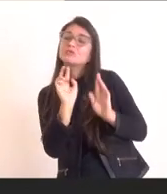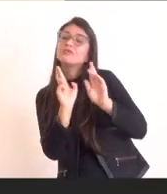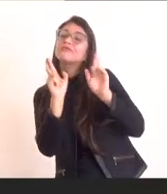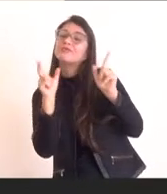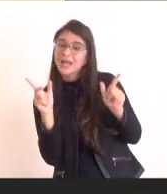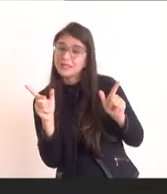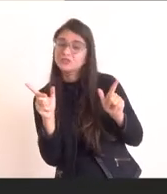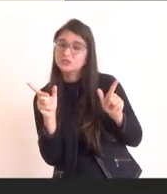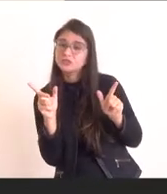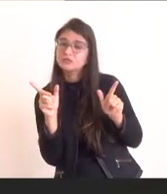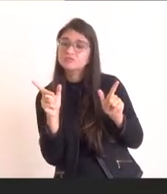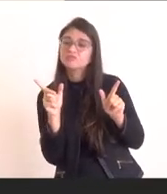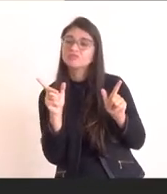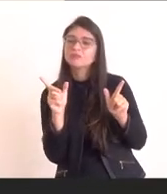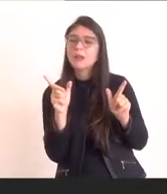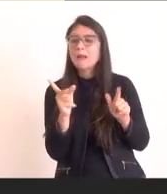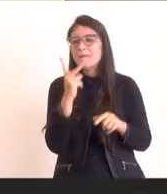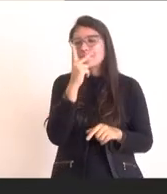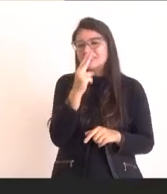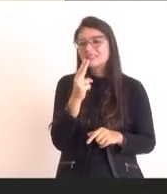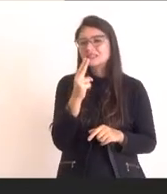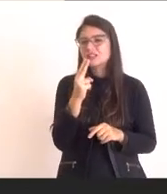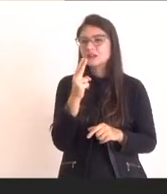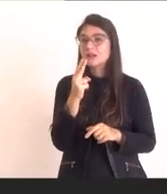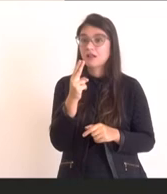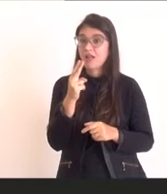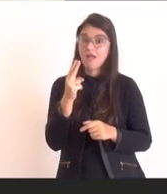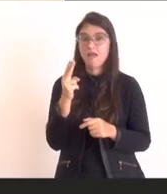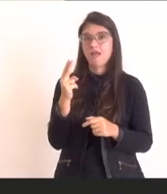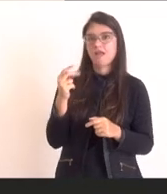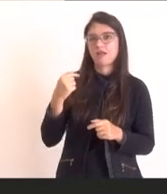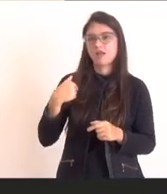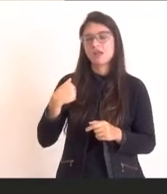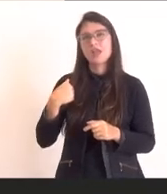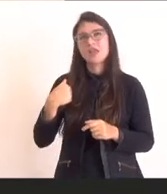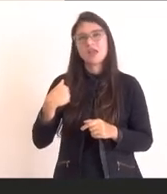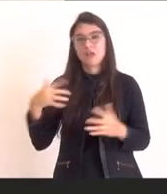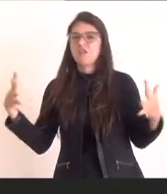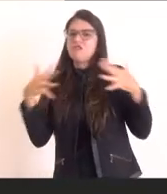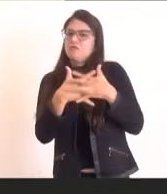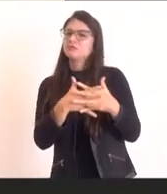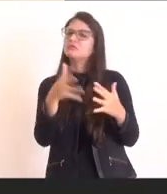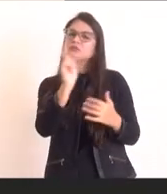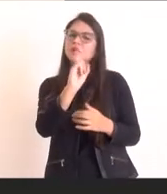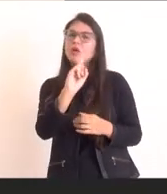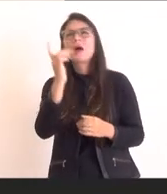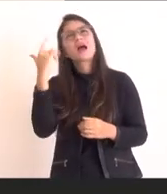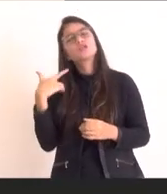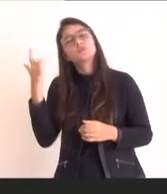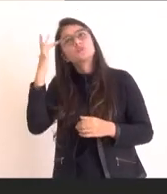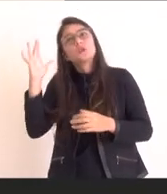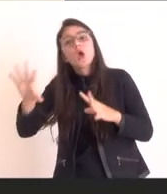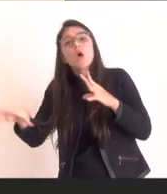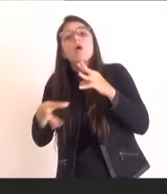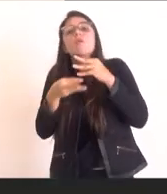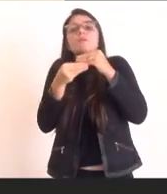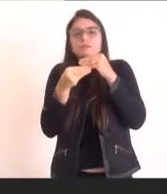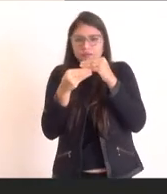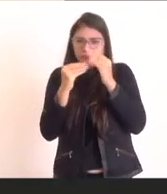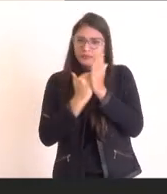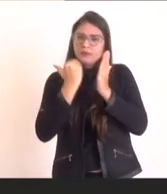não que seja, eu acho que é complementar. Em primeiro lugar, André, eu queria